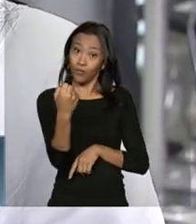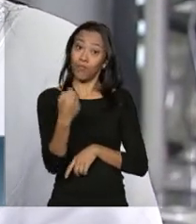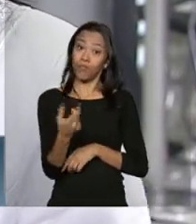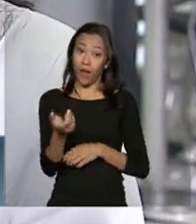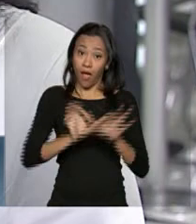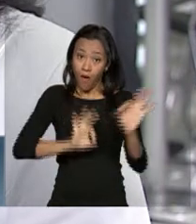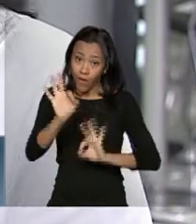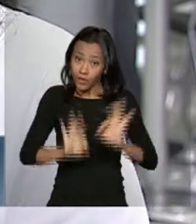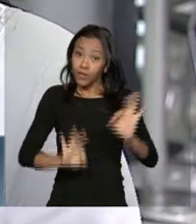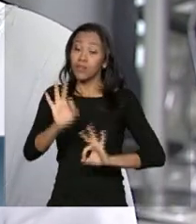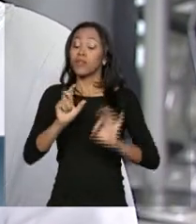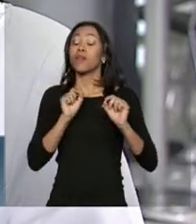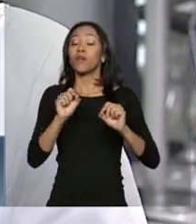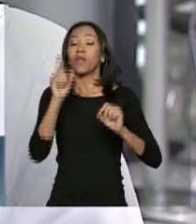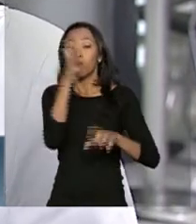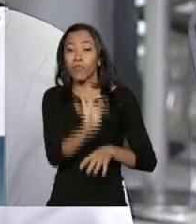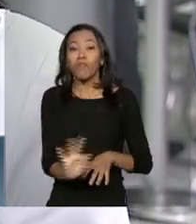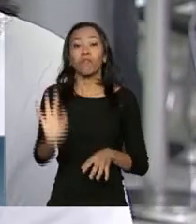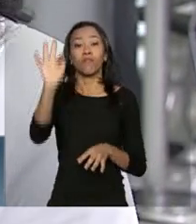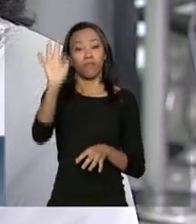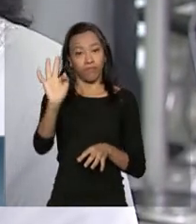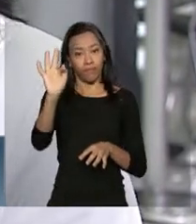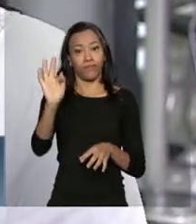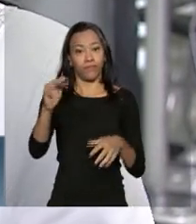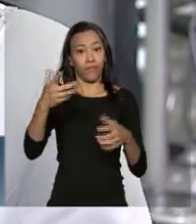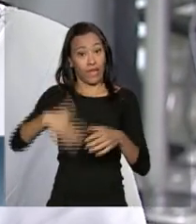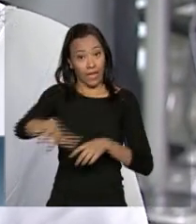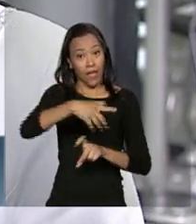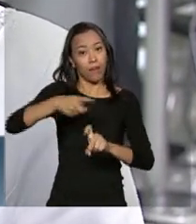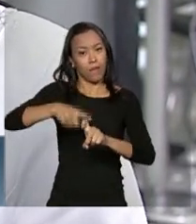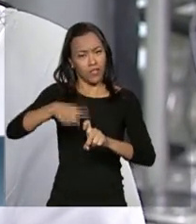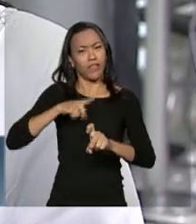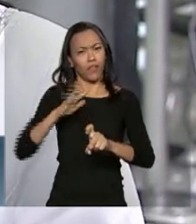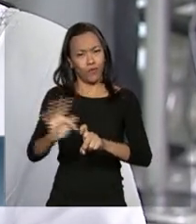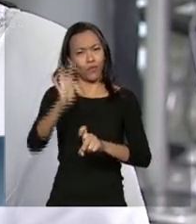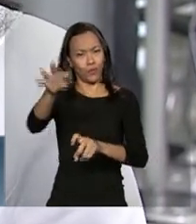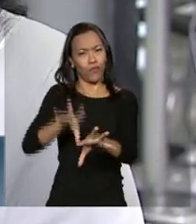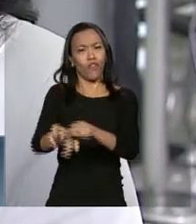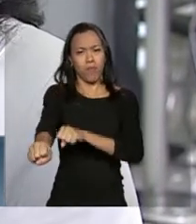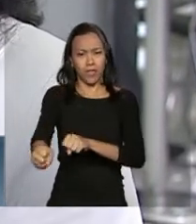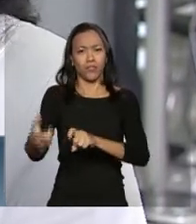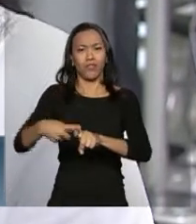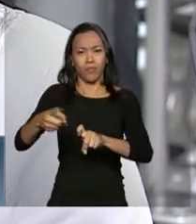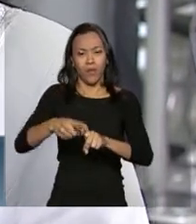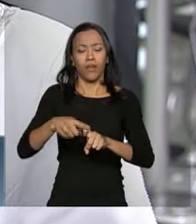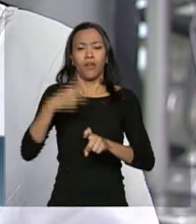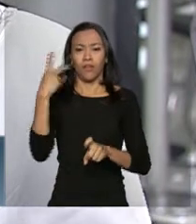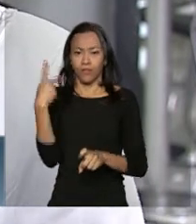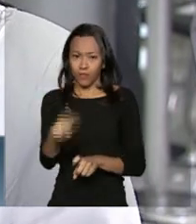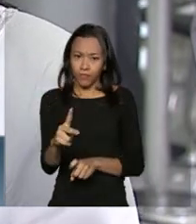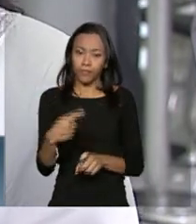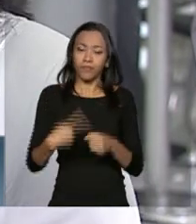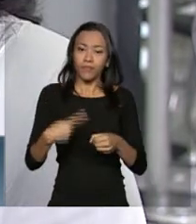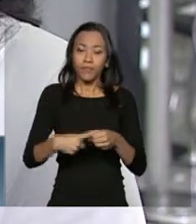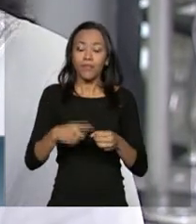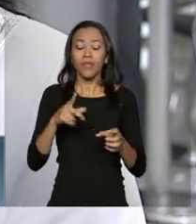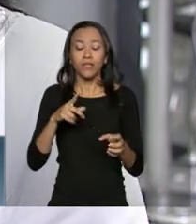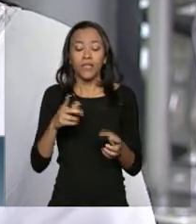portanto o Guarujá também terá formação de médicos e no futuro nós teremos profissionais com olhar